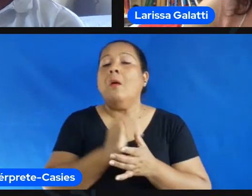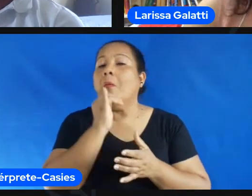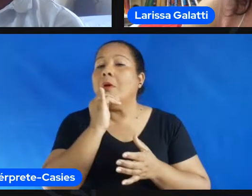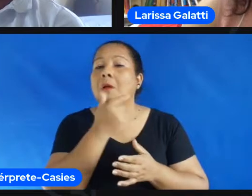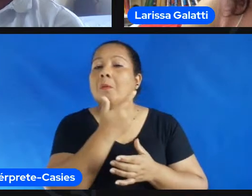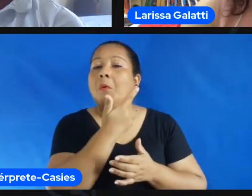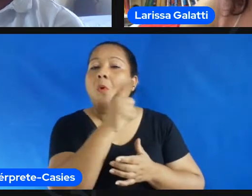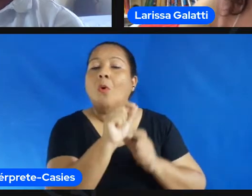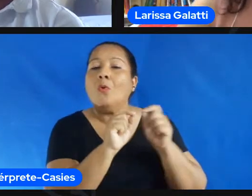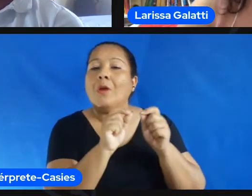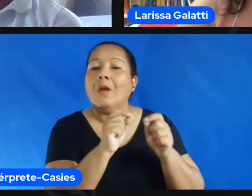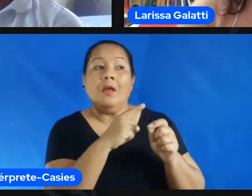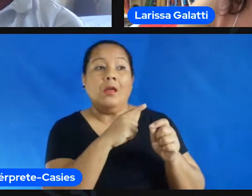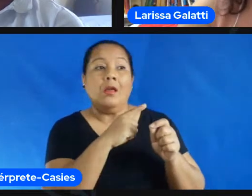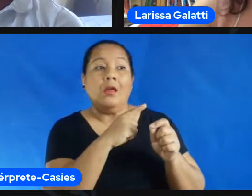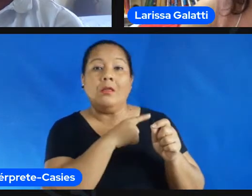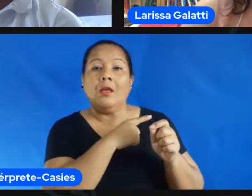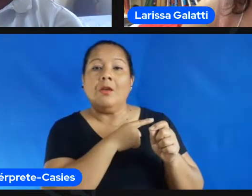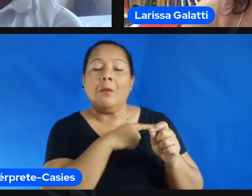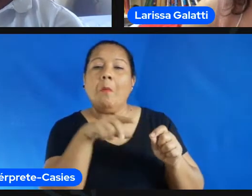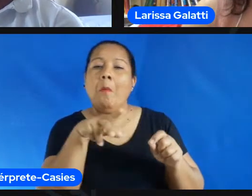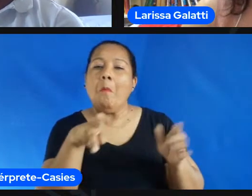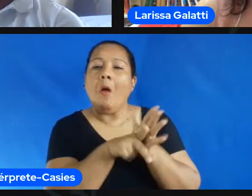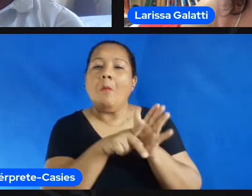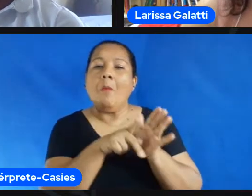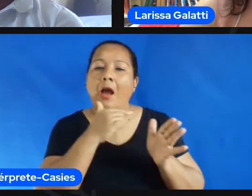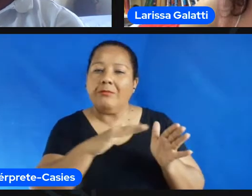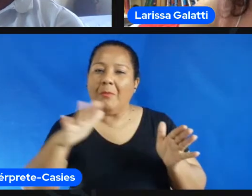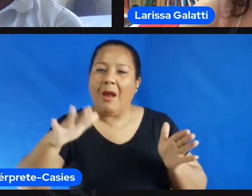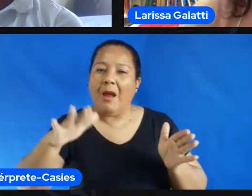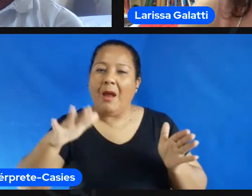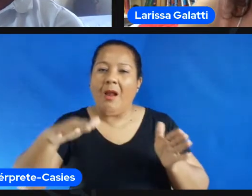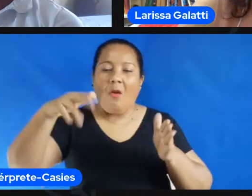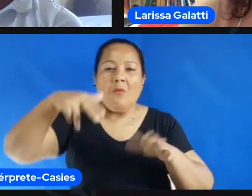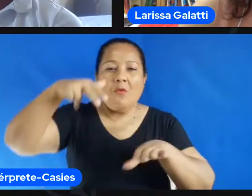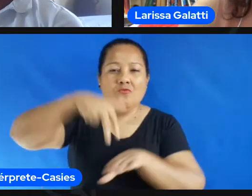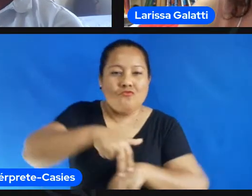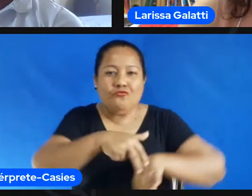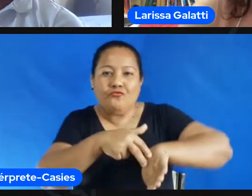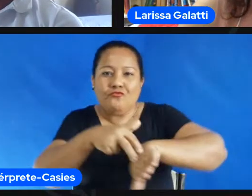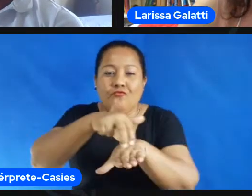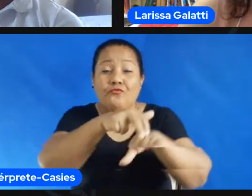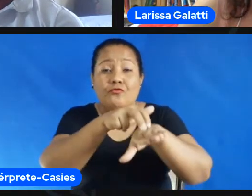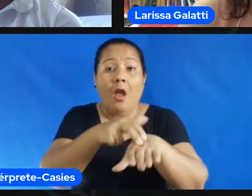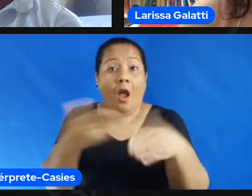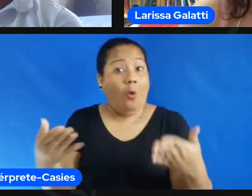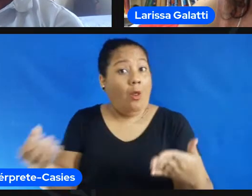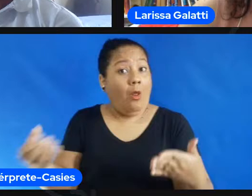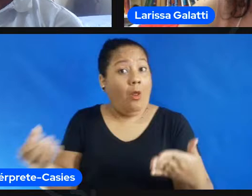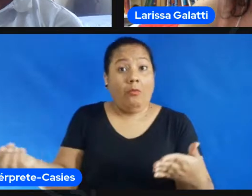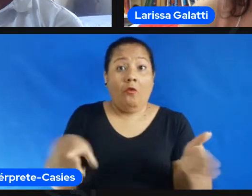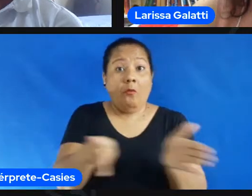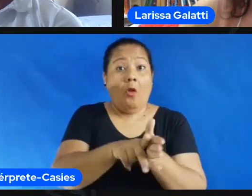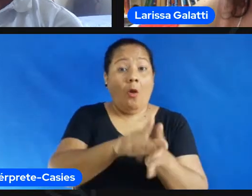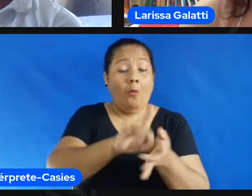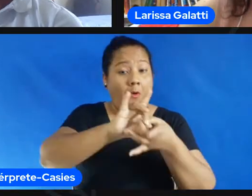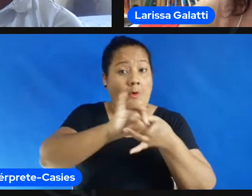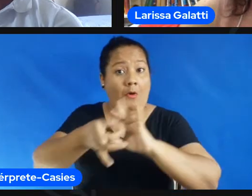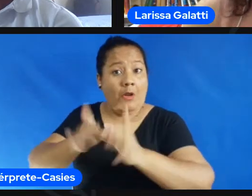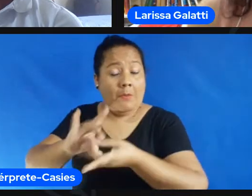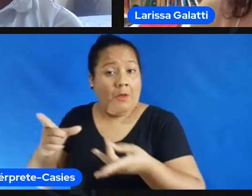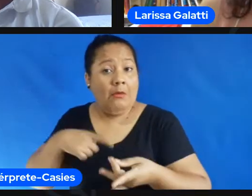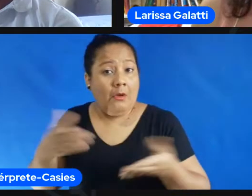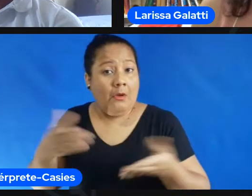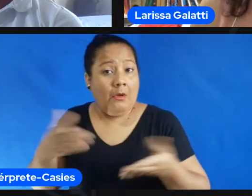olímpica né nesse ano e ele sempre foi uma modalidade o Brasil é talvez o melhor país do mundo no surf mas